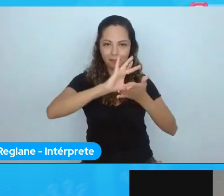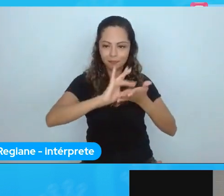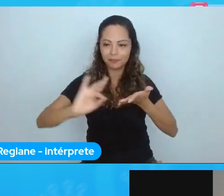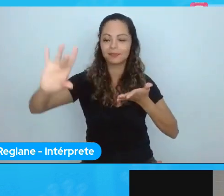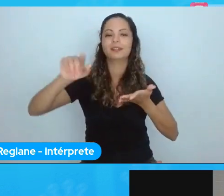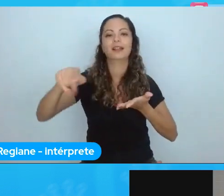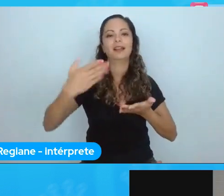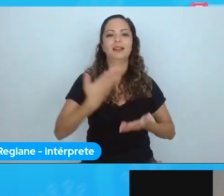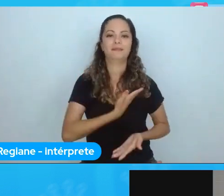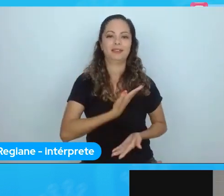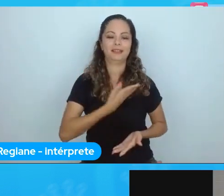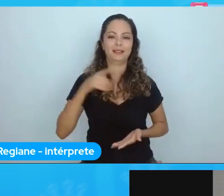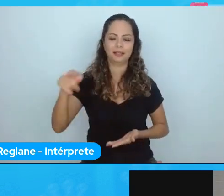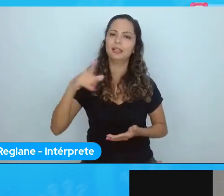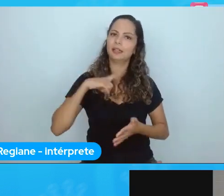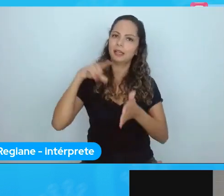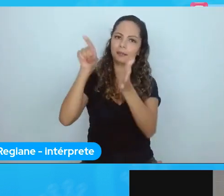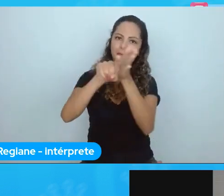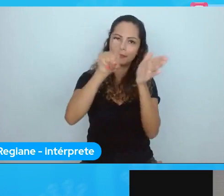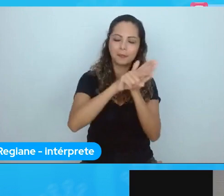Aí temos mais perguntas.